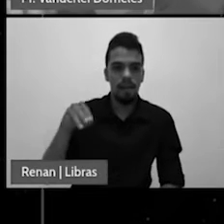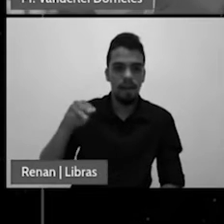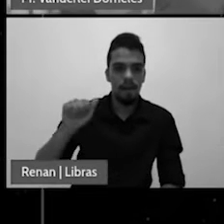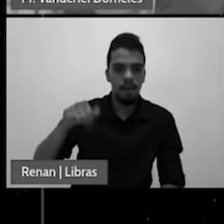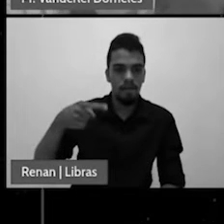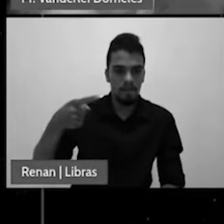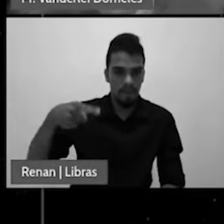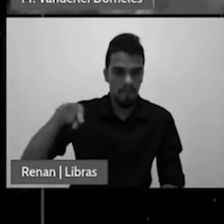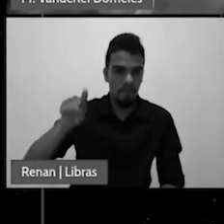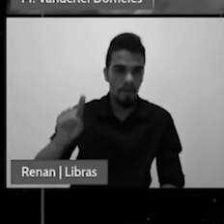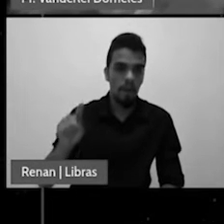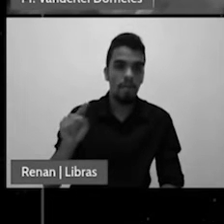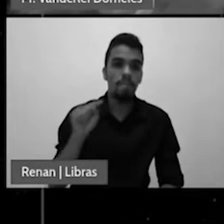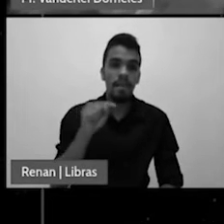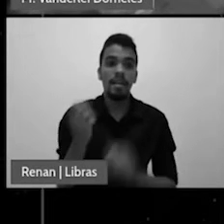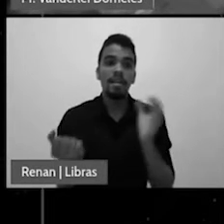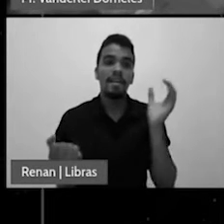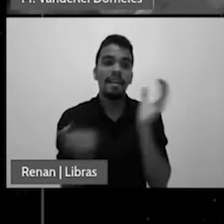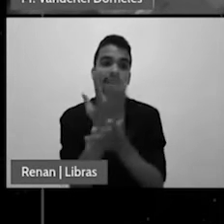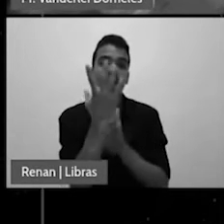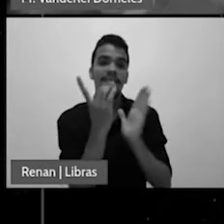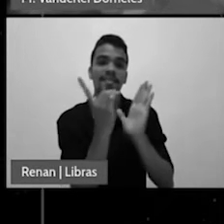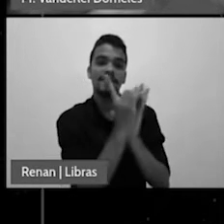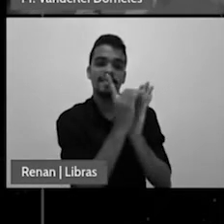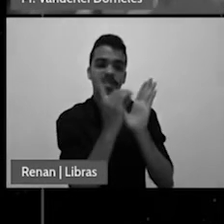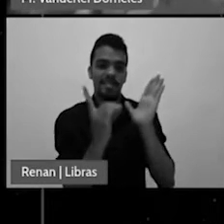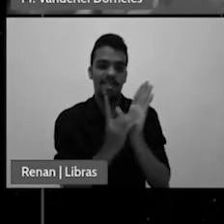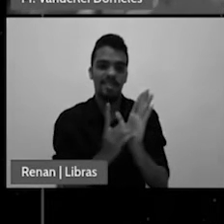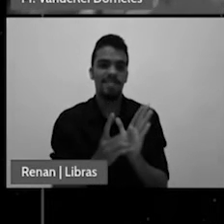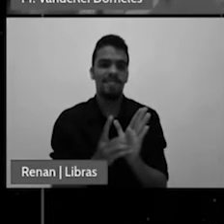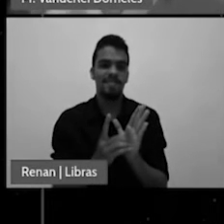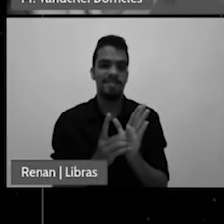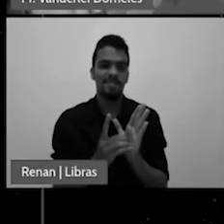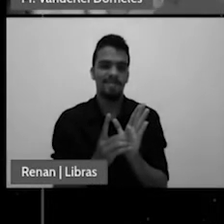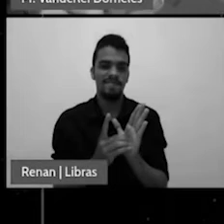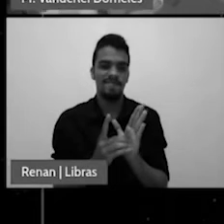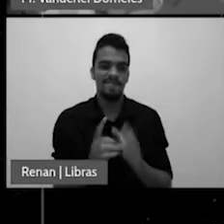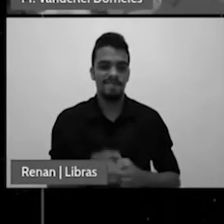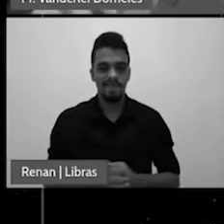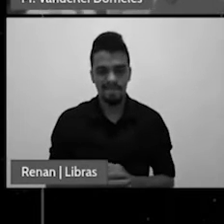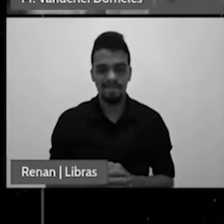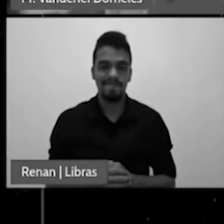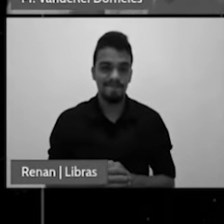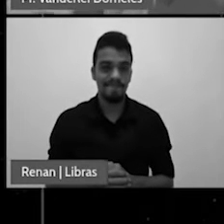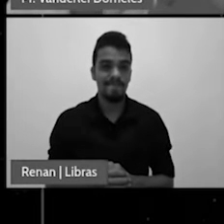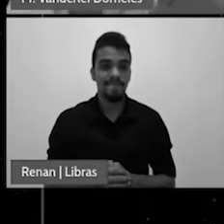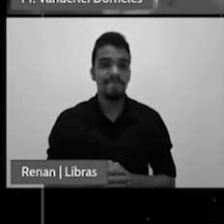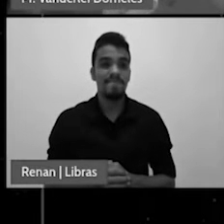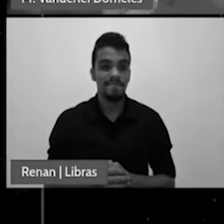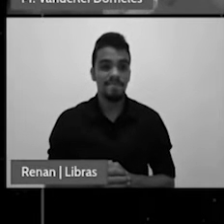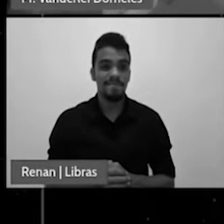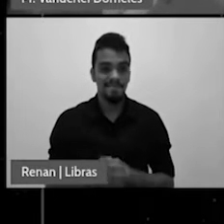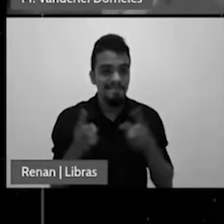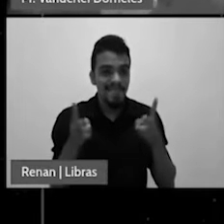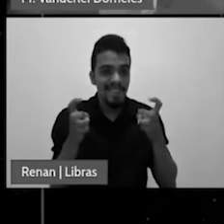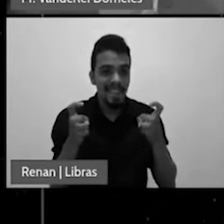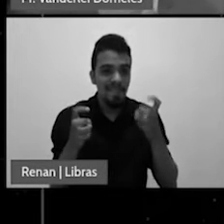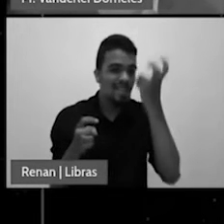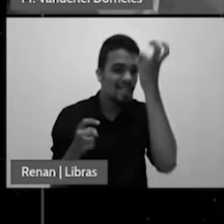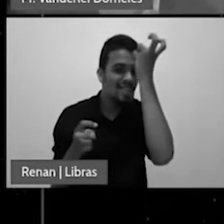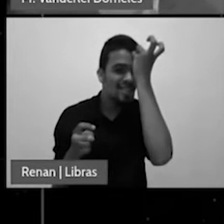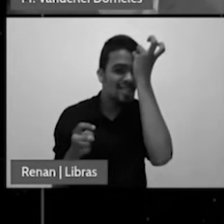guardadores do sábado do Império da Pérsia. Então, nós estamos vendo que no Egito e também na Pérsia houve um